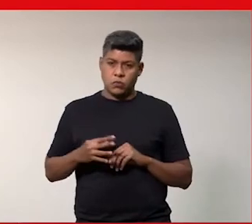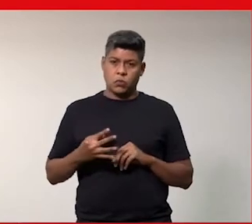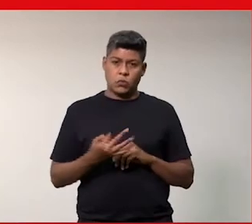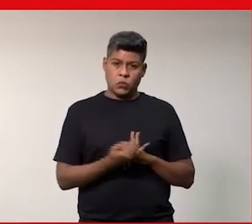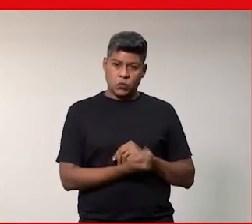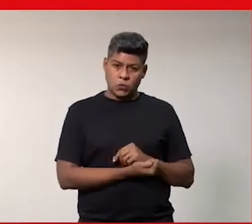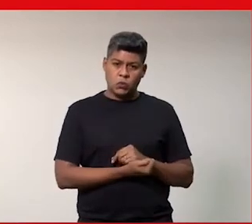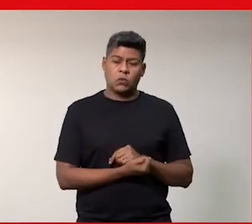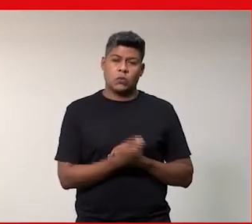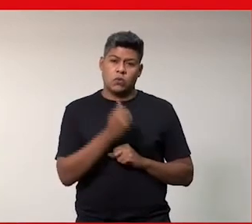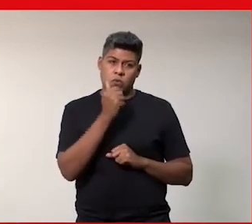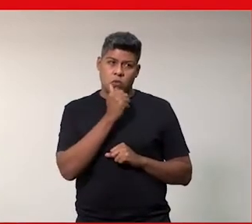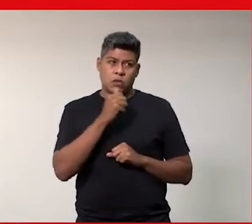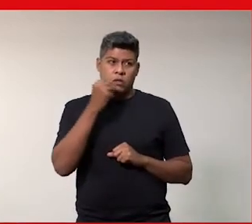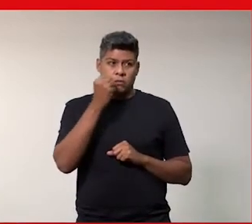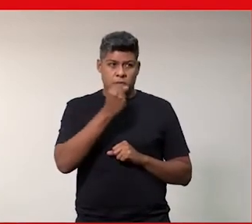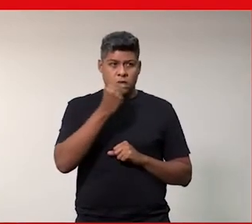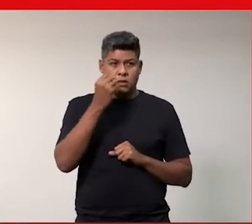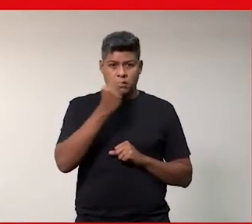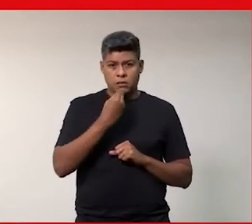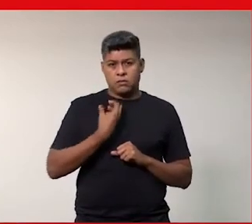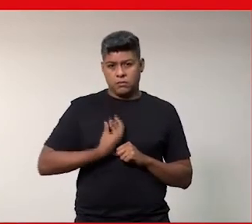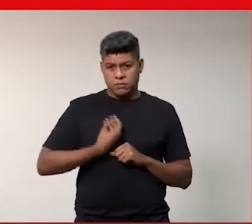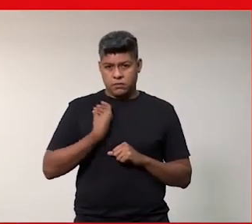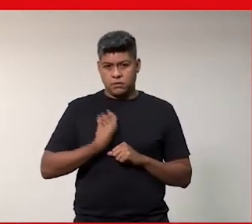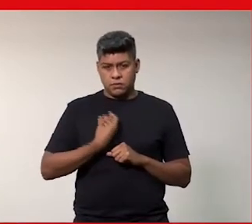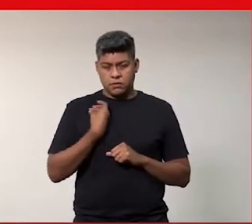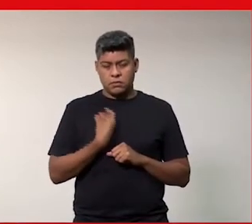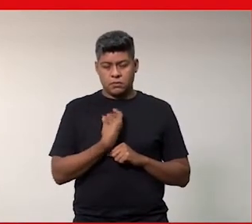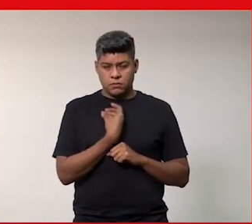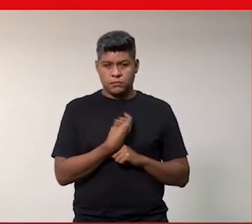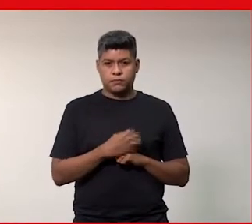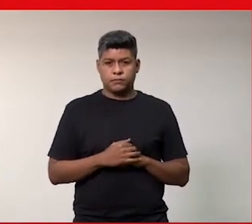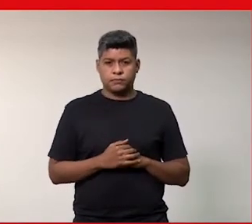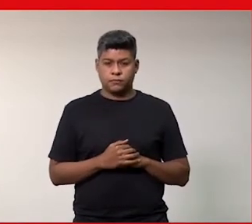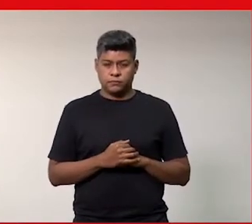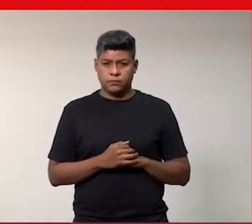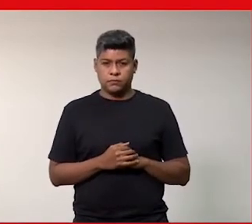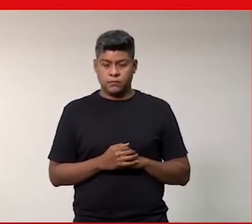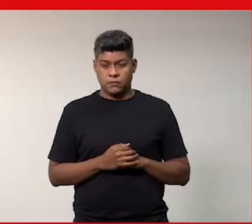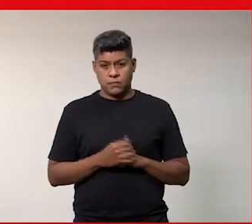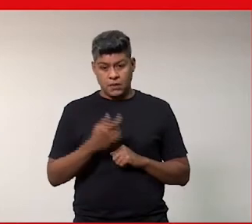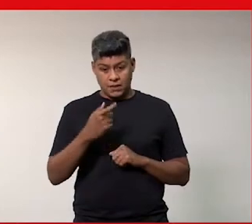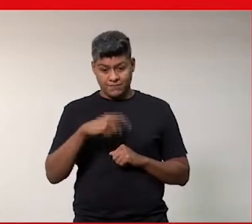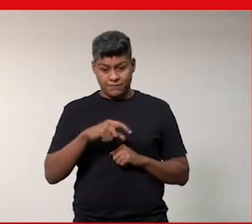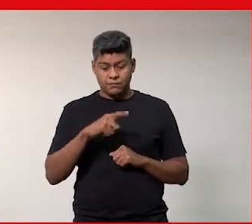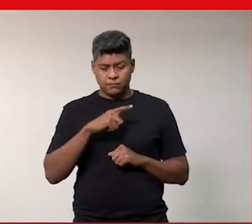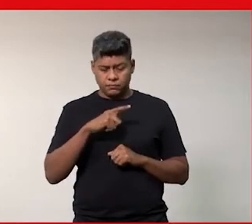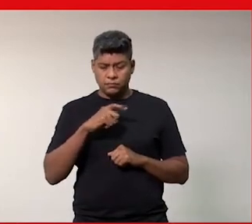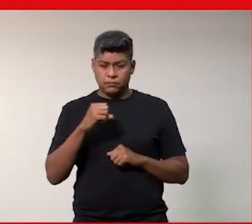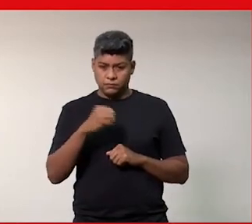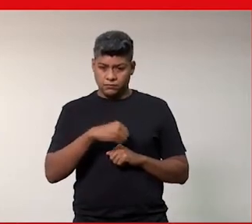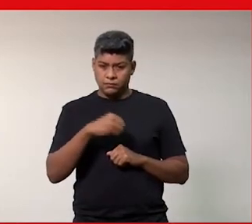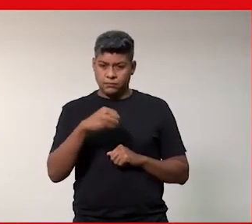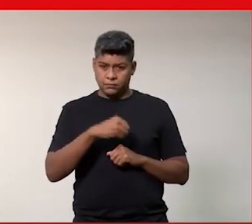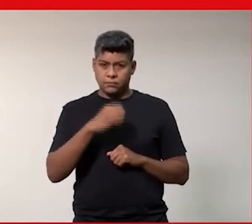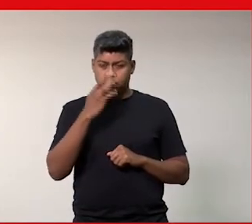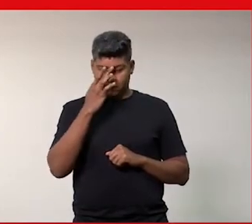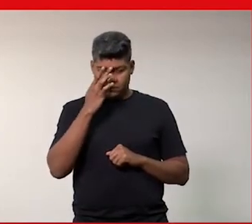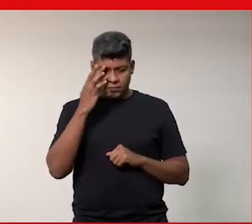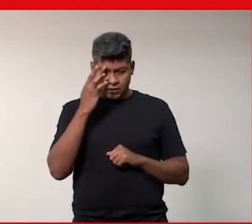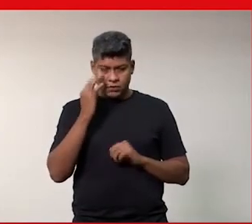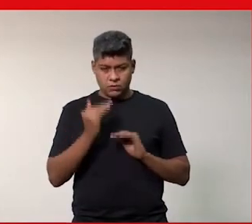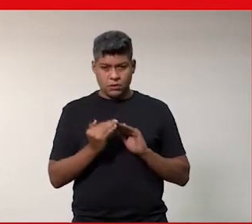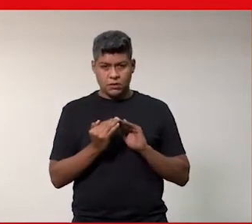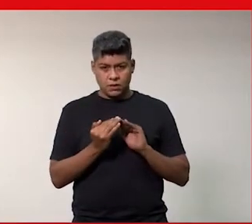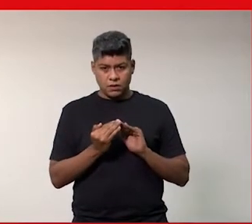de mulher branca inclusive do meu privilégio da branquitude também eu tenho sim pessoas na